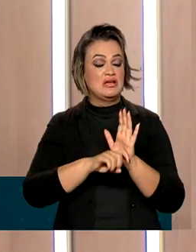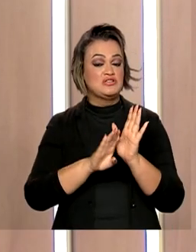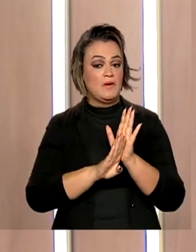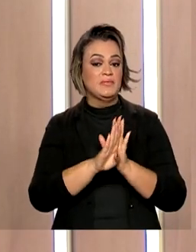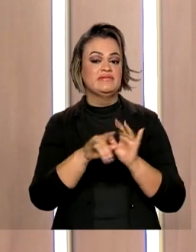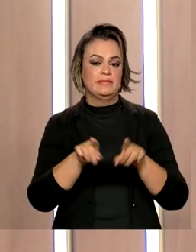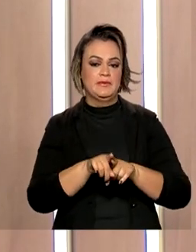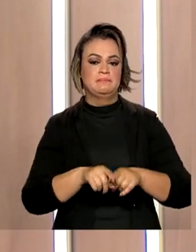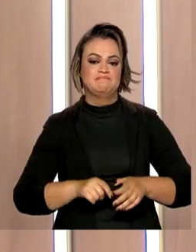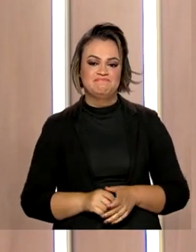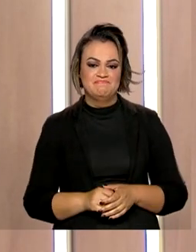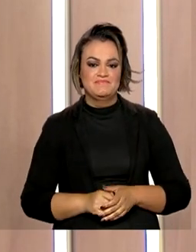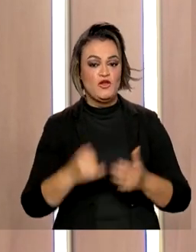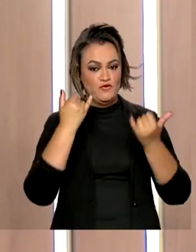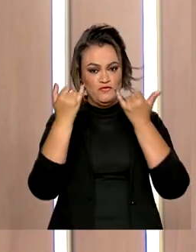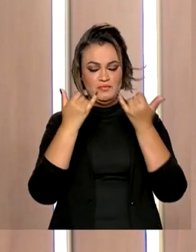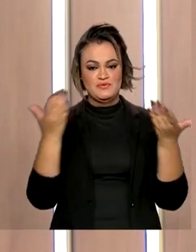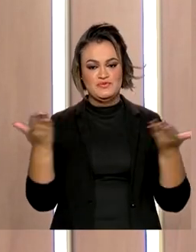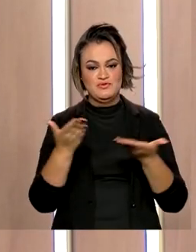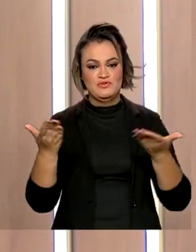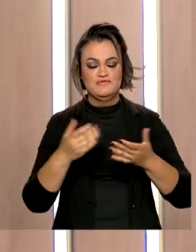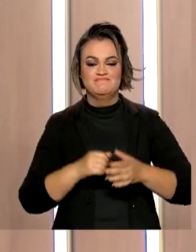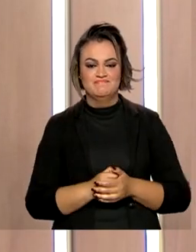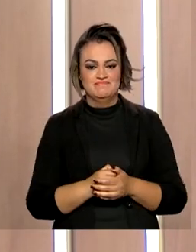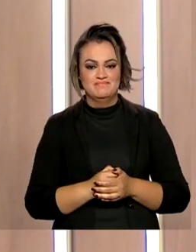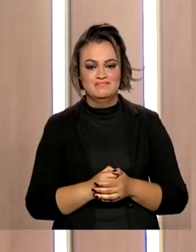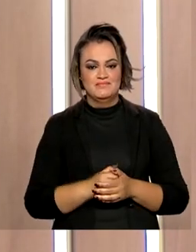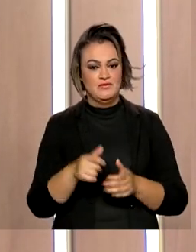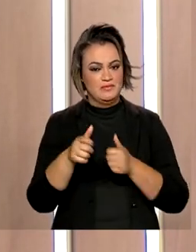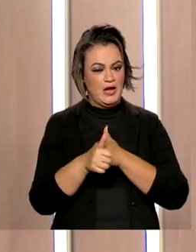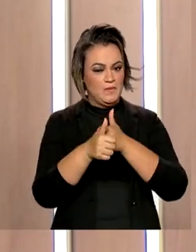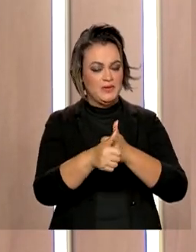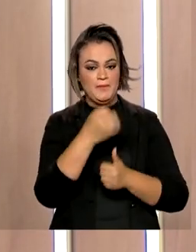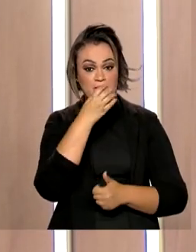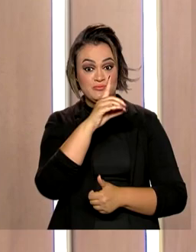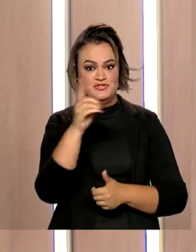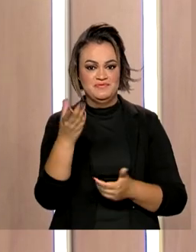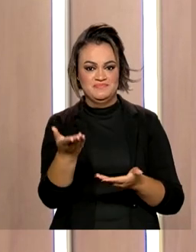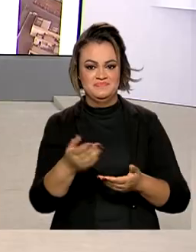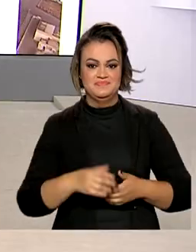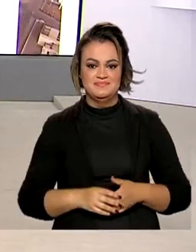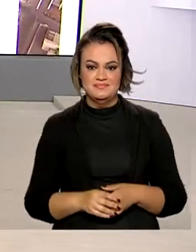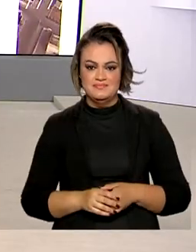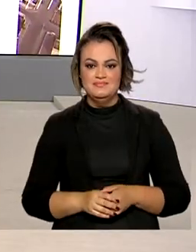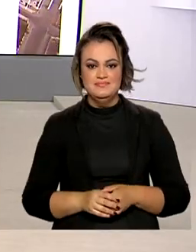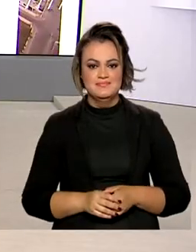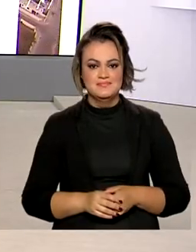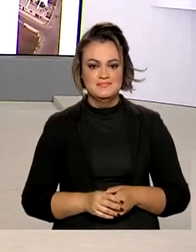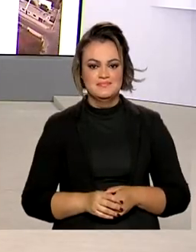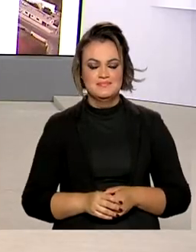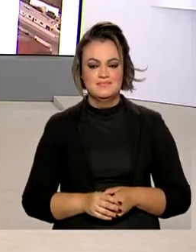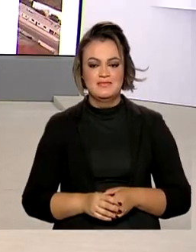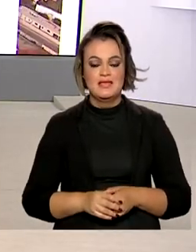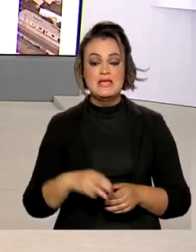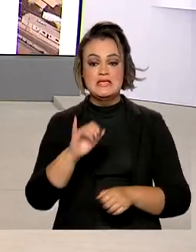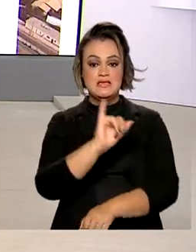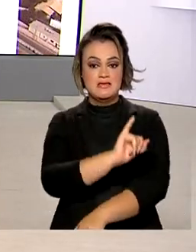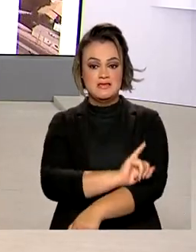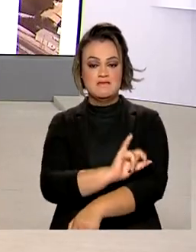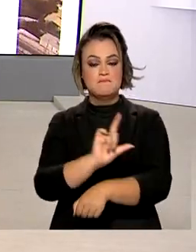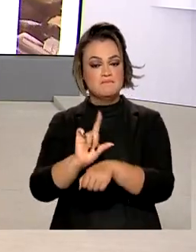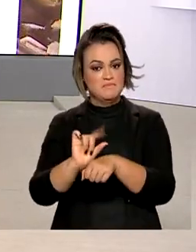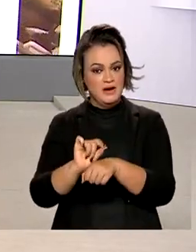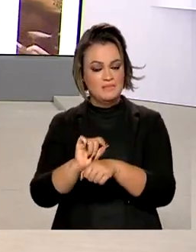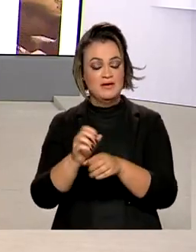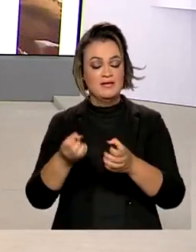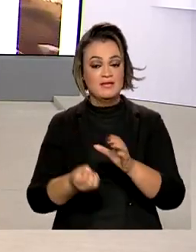também. Essa é a informação que nós tínhamos para você hoje. Continue conosco. Tenha um ótimo dia. O Ibama lançou